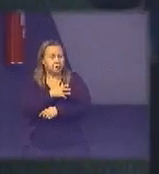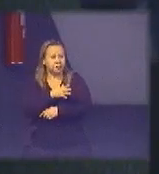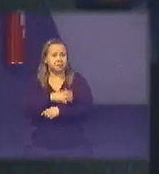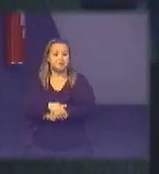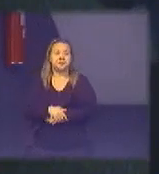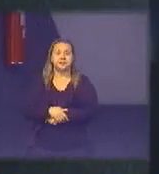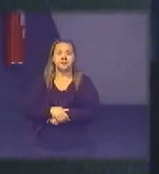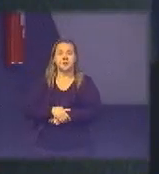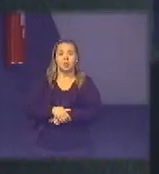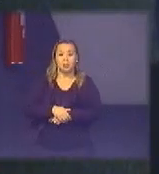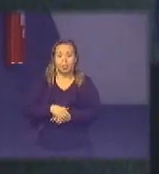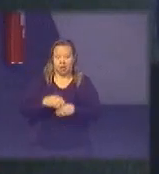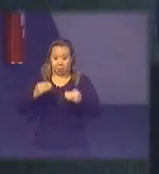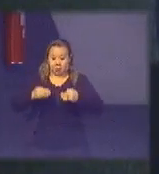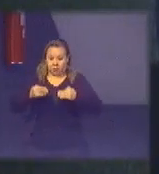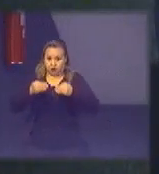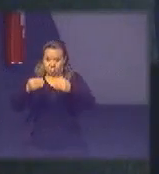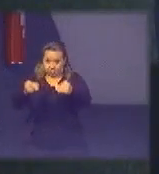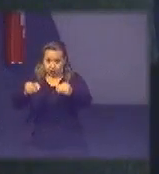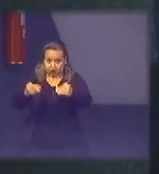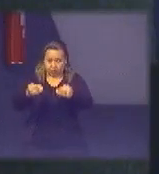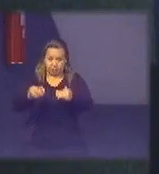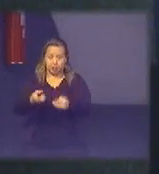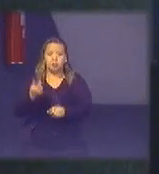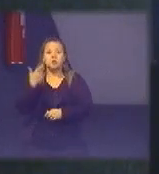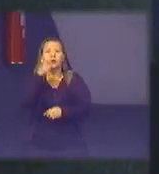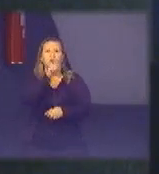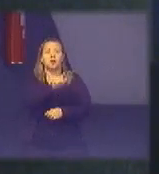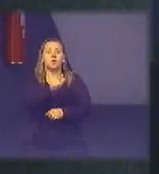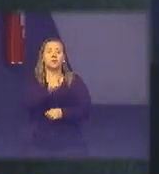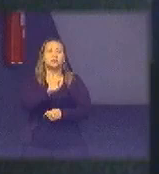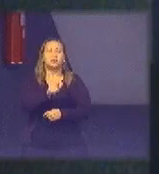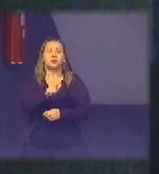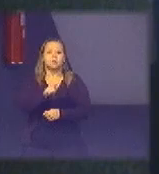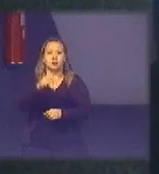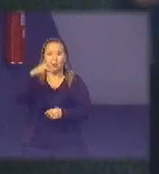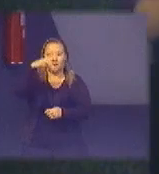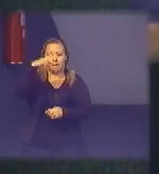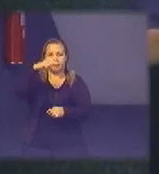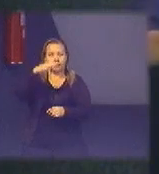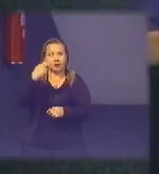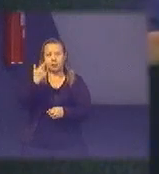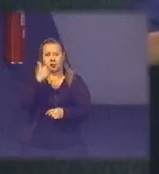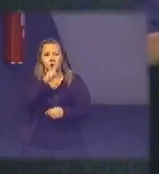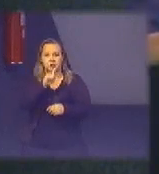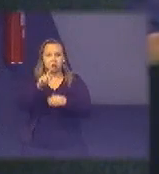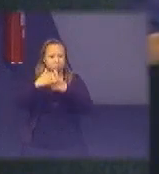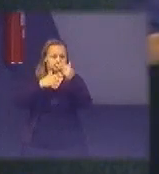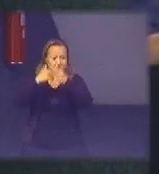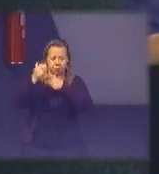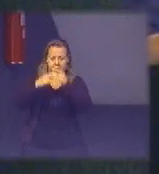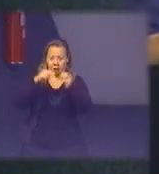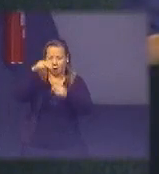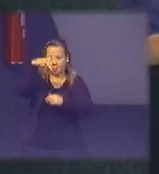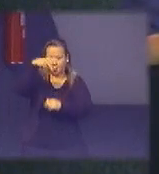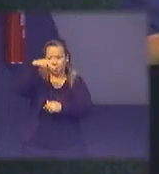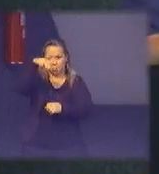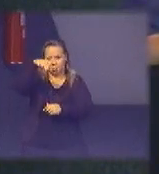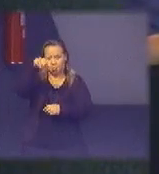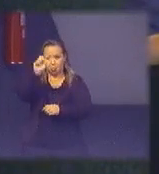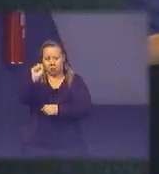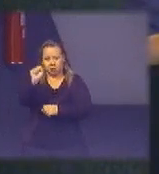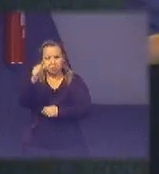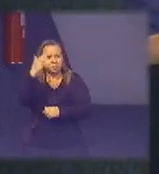esplanada a gente consiga avançar já com os PLS aqui ou até em grandes capitais a gente consegue pô o Brasil